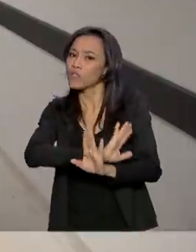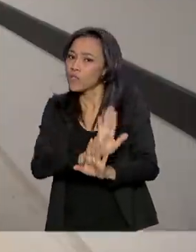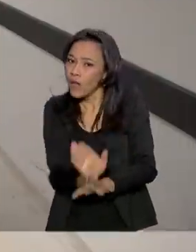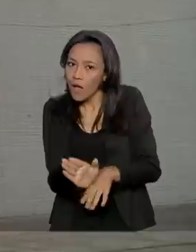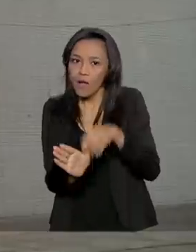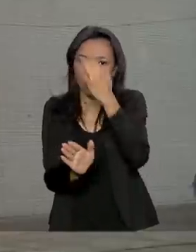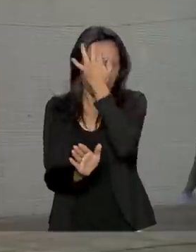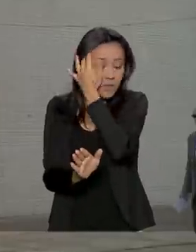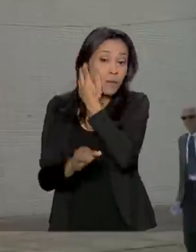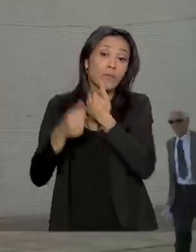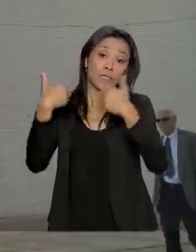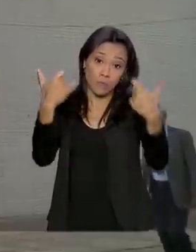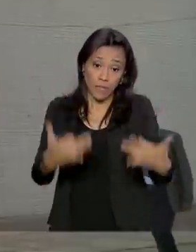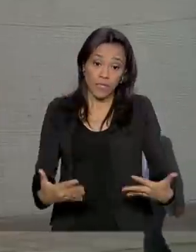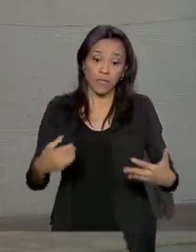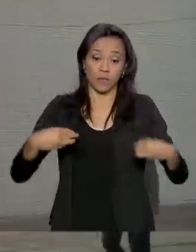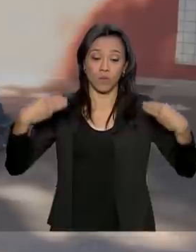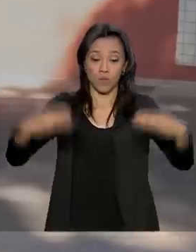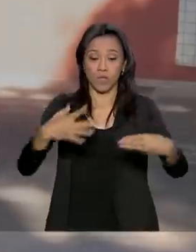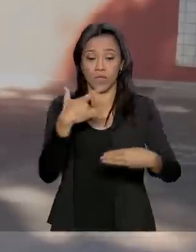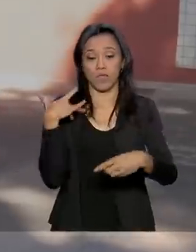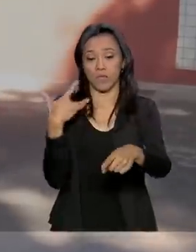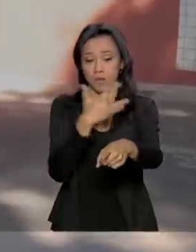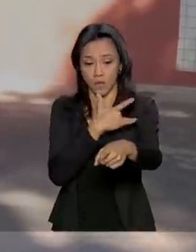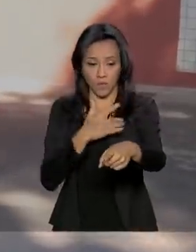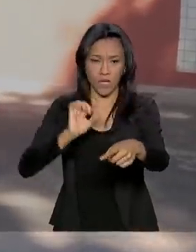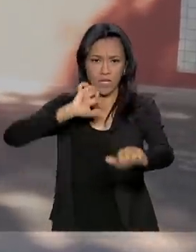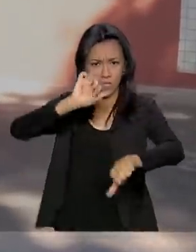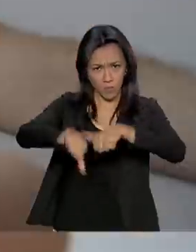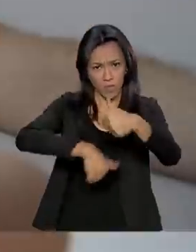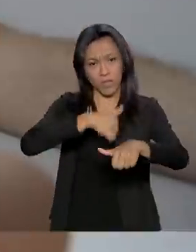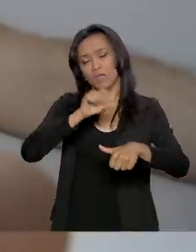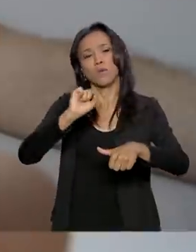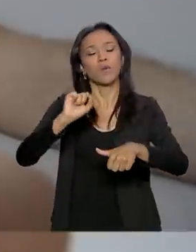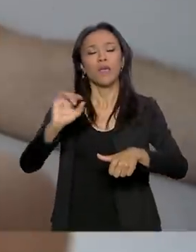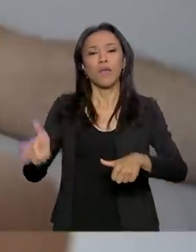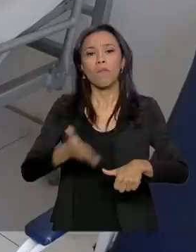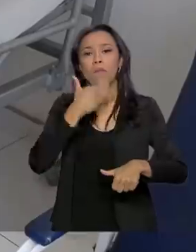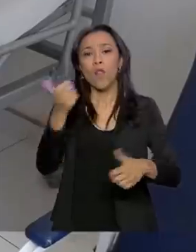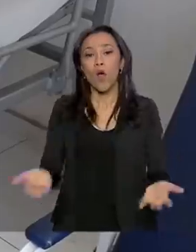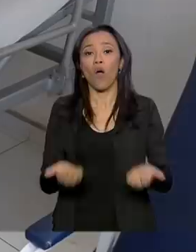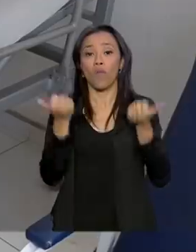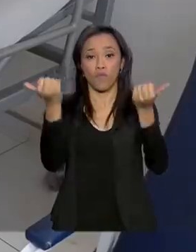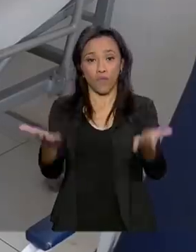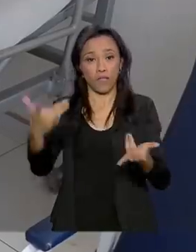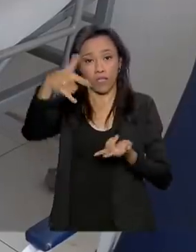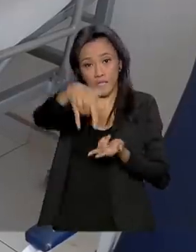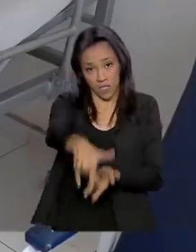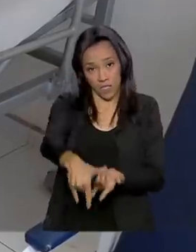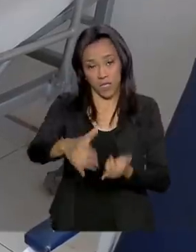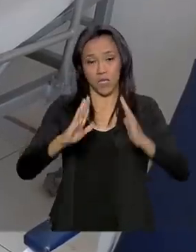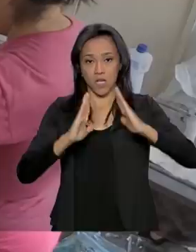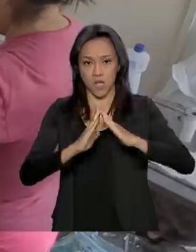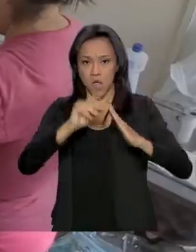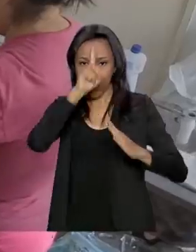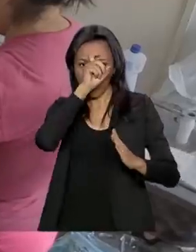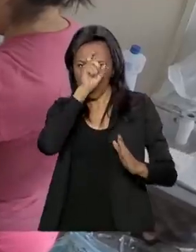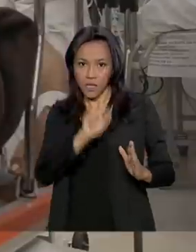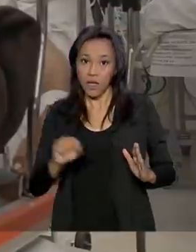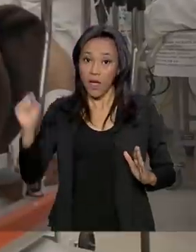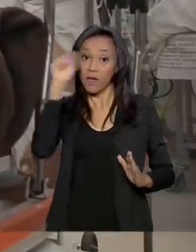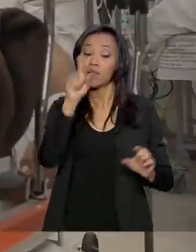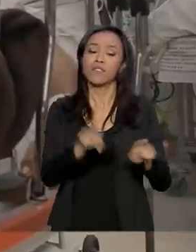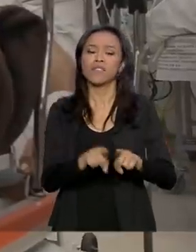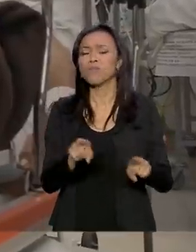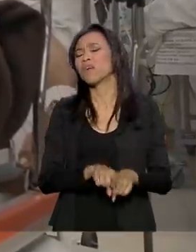De acordo com o Ministério da Saúde, as mudanças garantem não só uma maior oferta de leitos nos hospitais, como a diminuição do